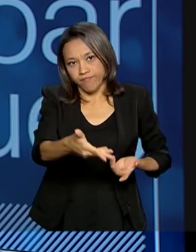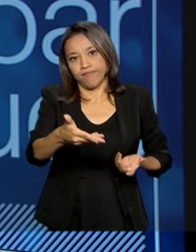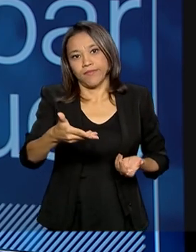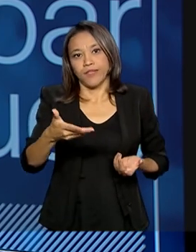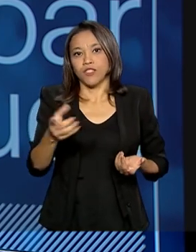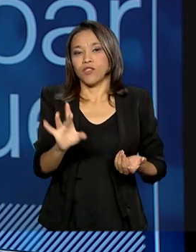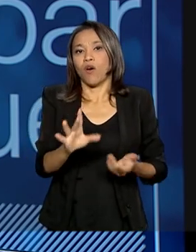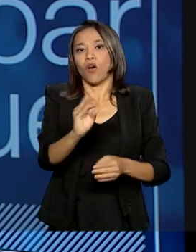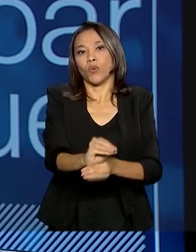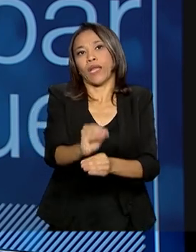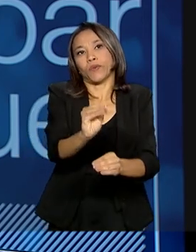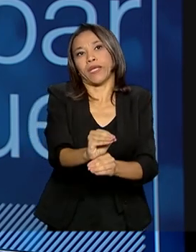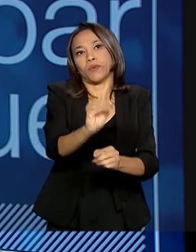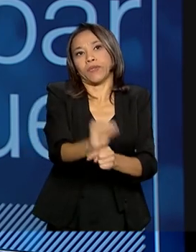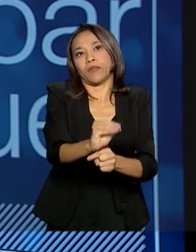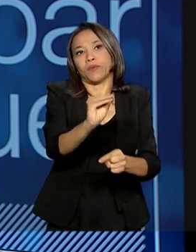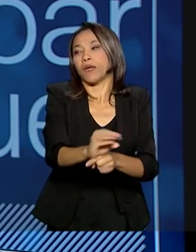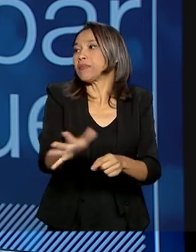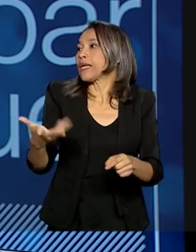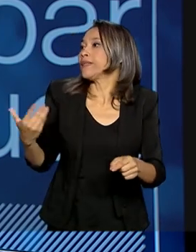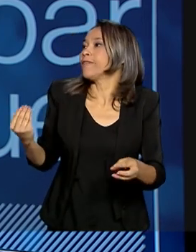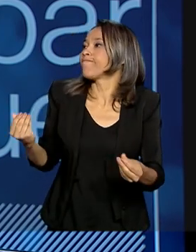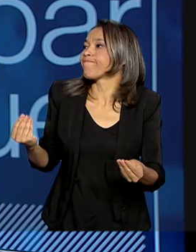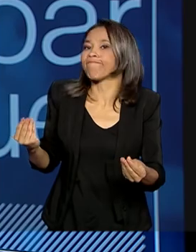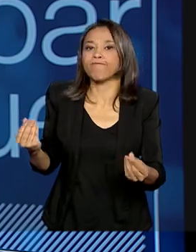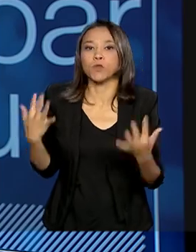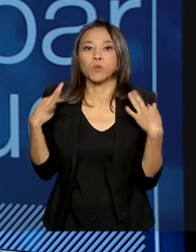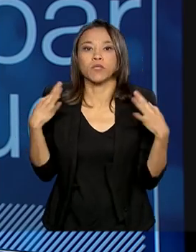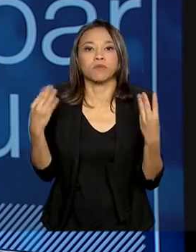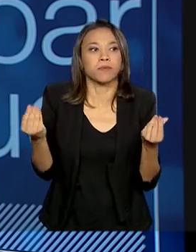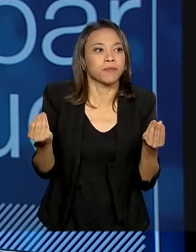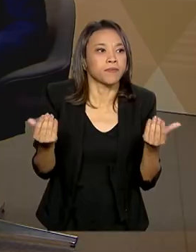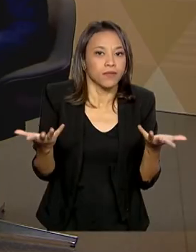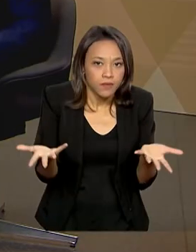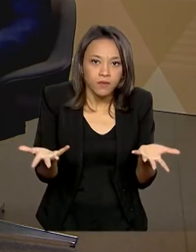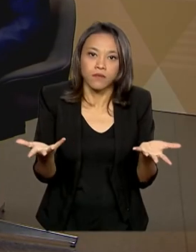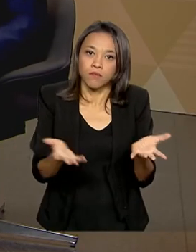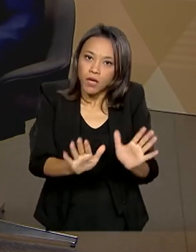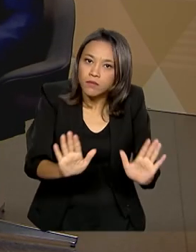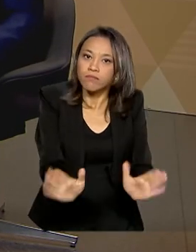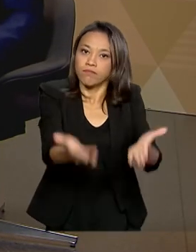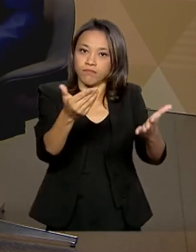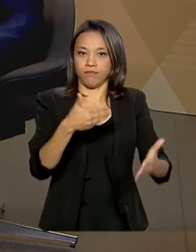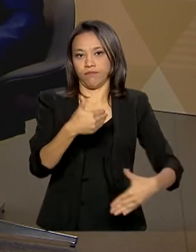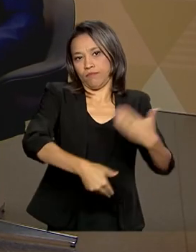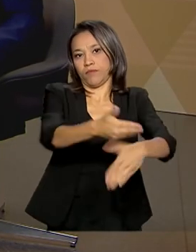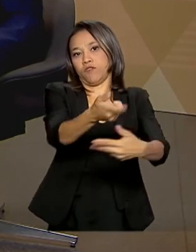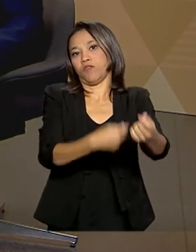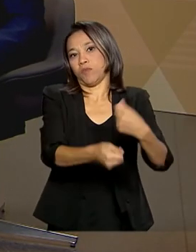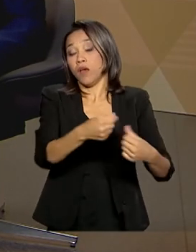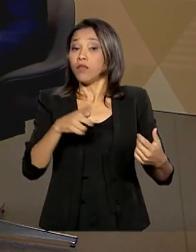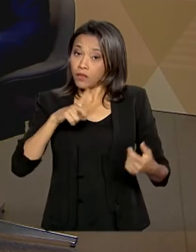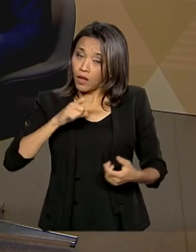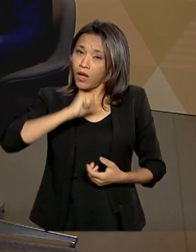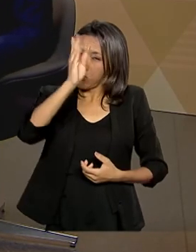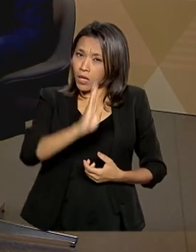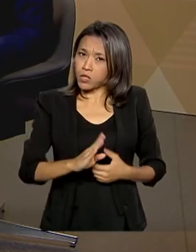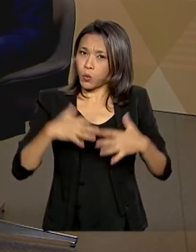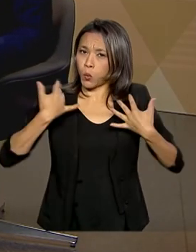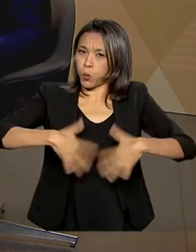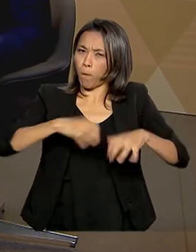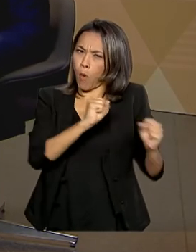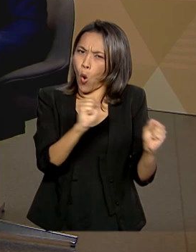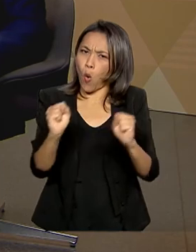ficar só preservando sem ter uma pesca esportiva naquele local. Então, você tem um atrativo muito grande no Brasil com